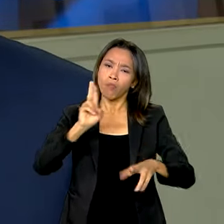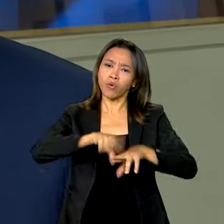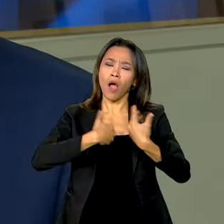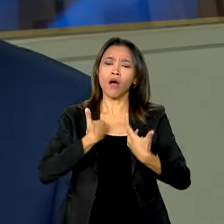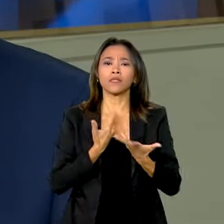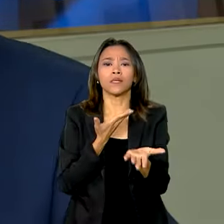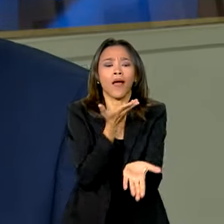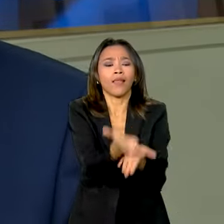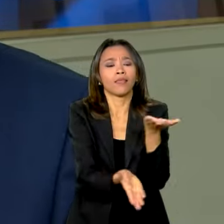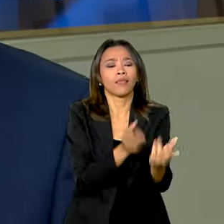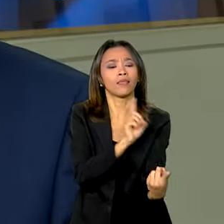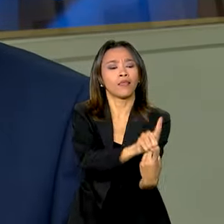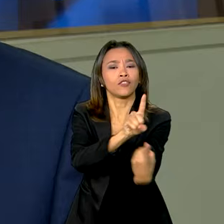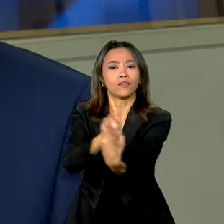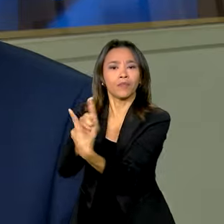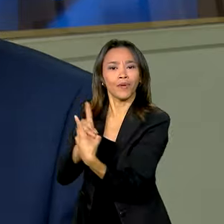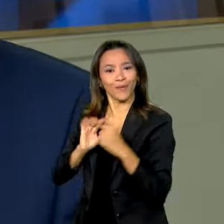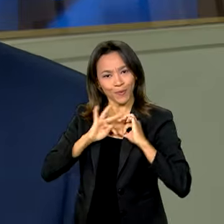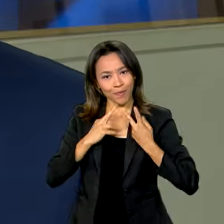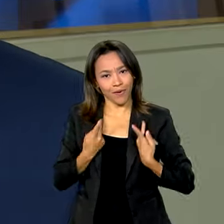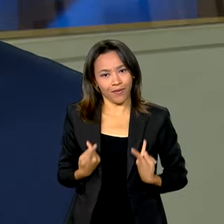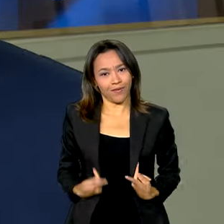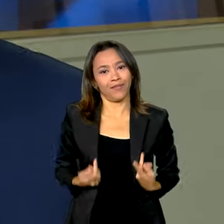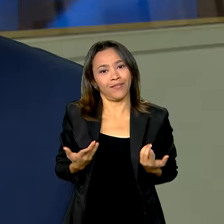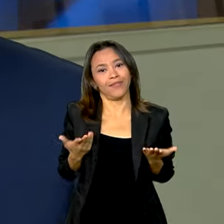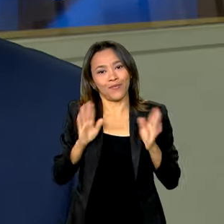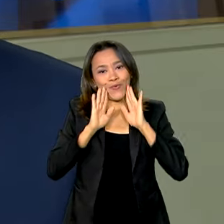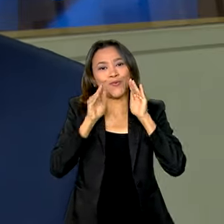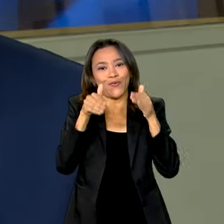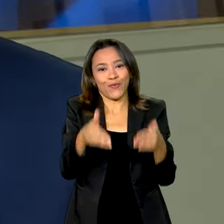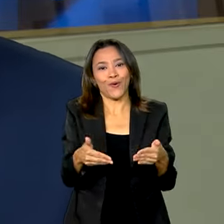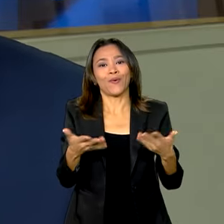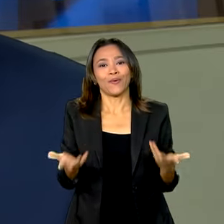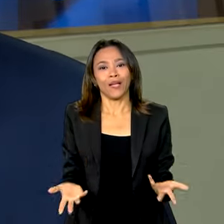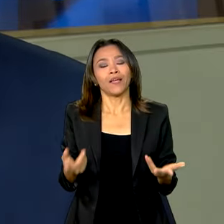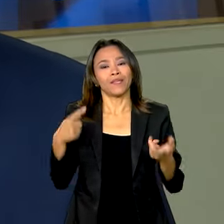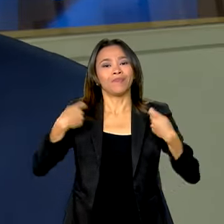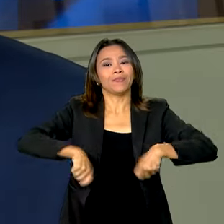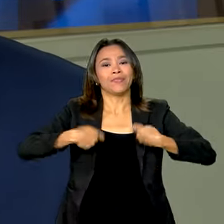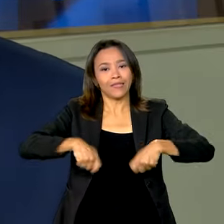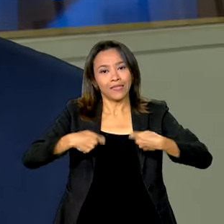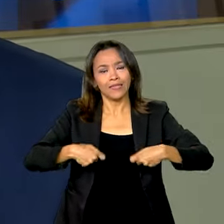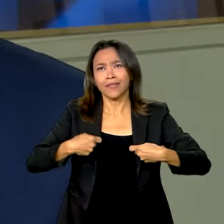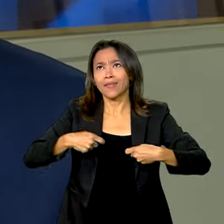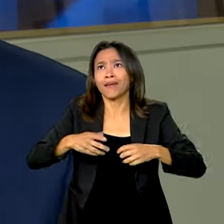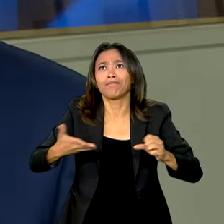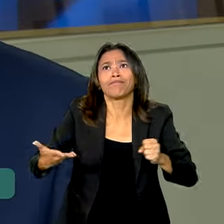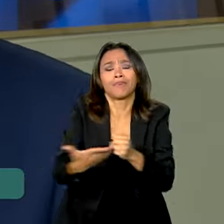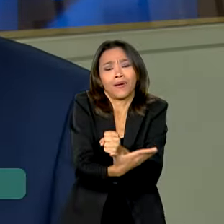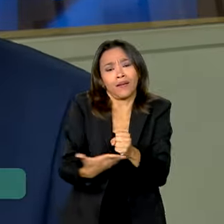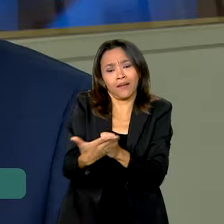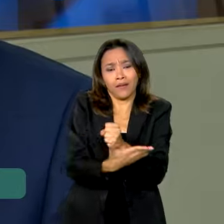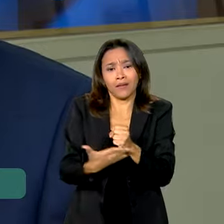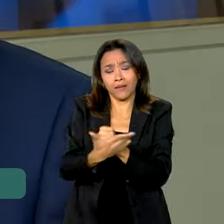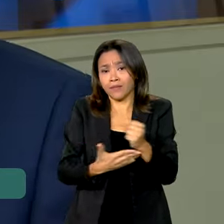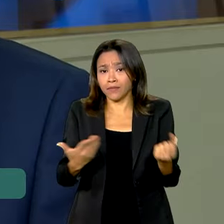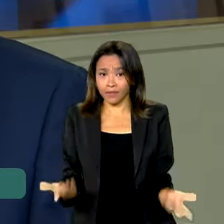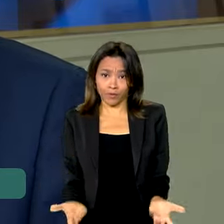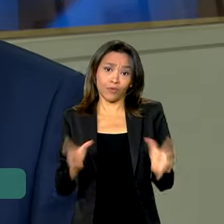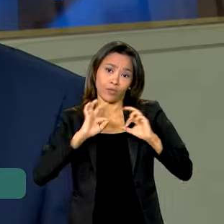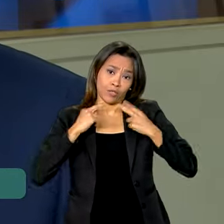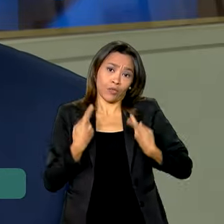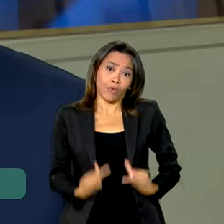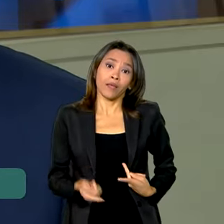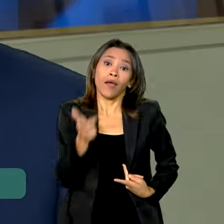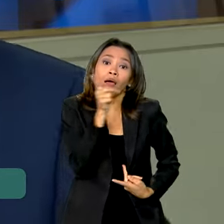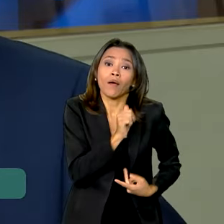previsto nos objetivos do desenvolvimento sustentável para que uma necessidade básica do ser humano, que é a água potável,